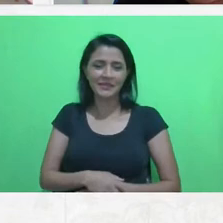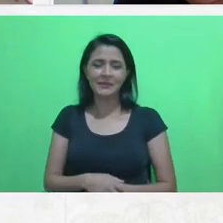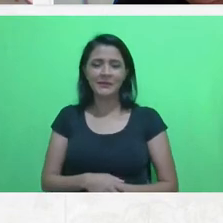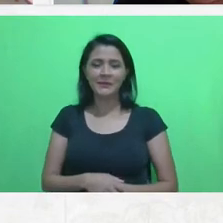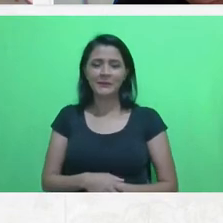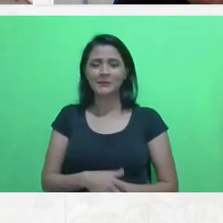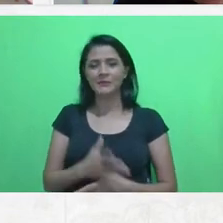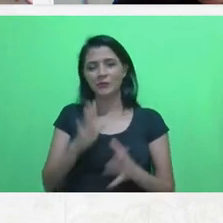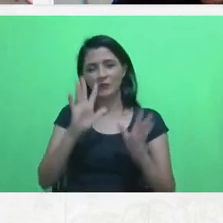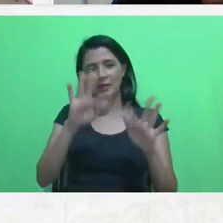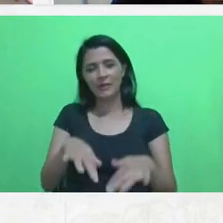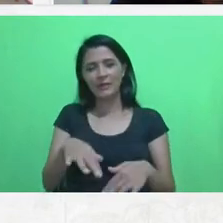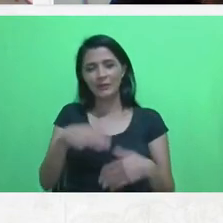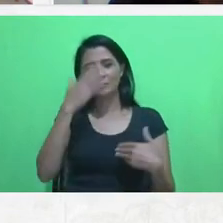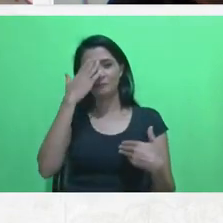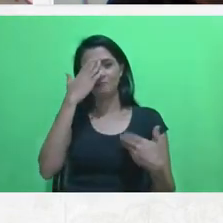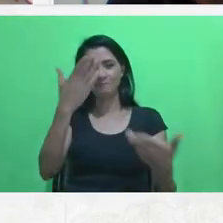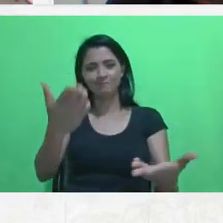Muito grata.